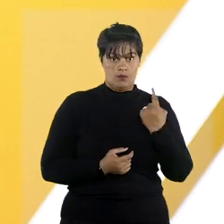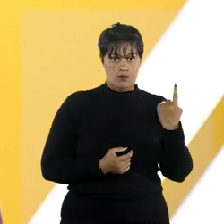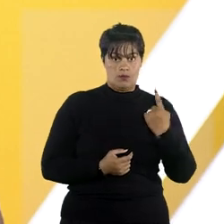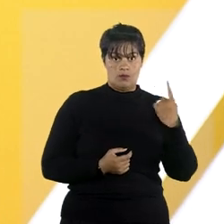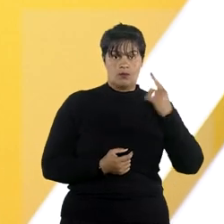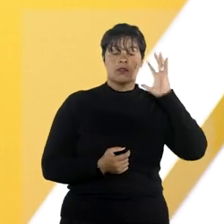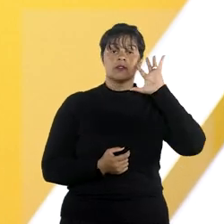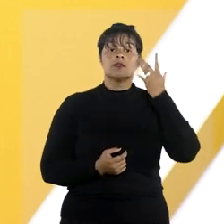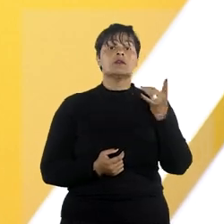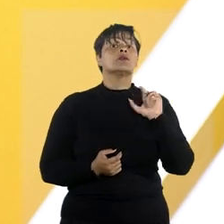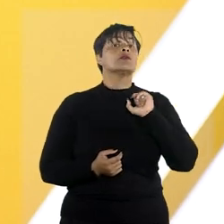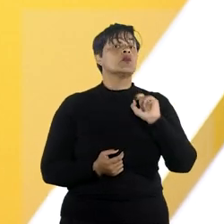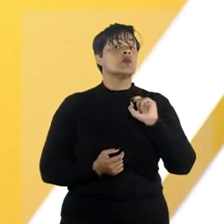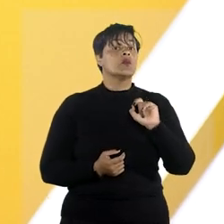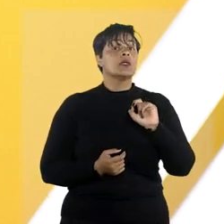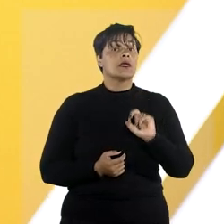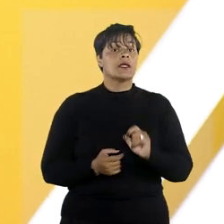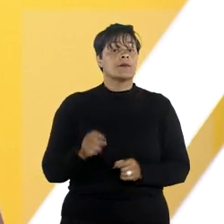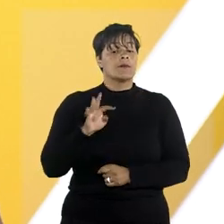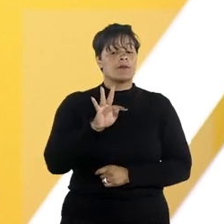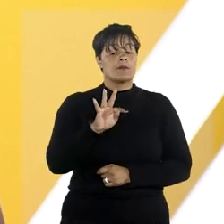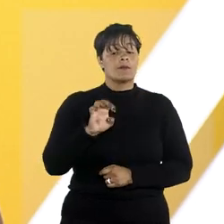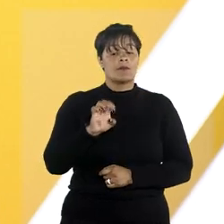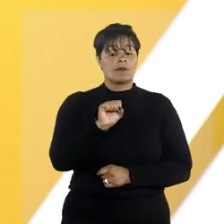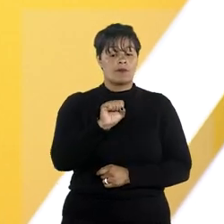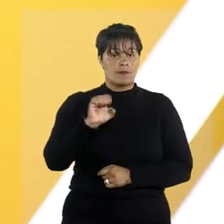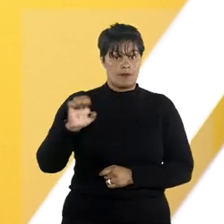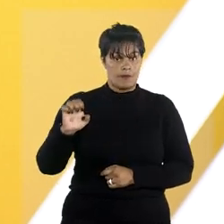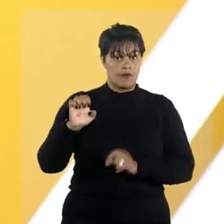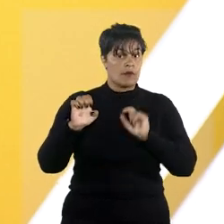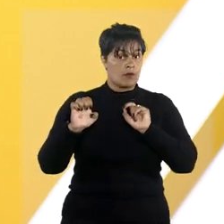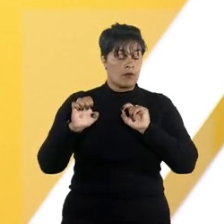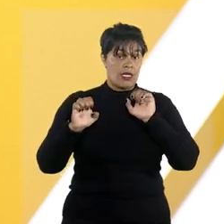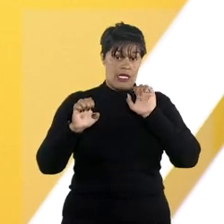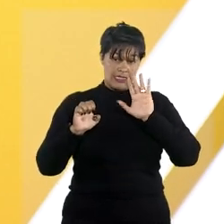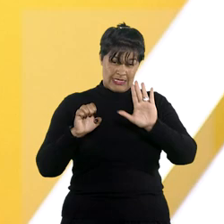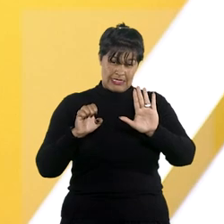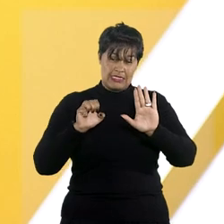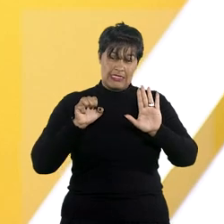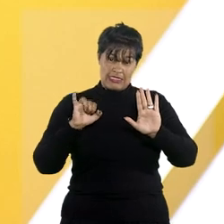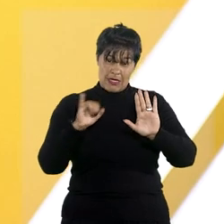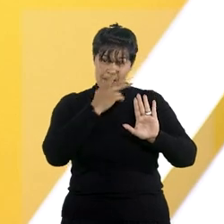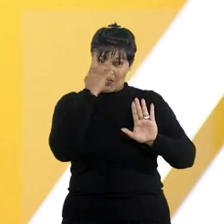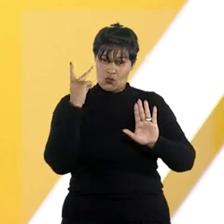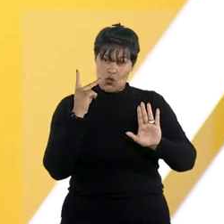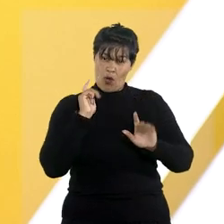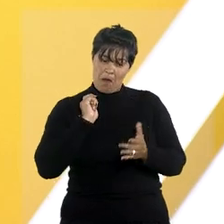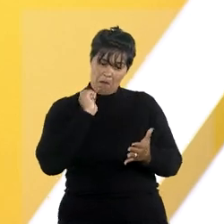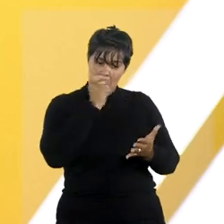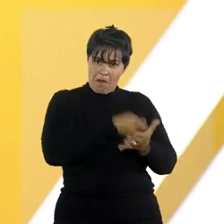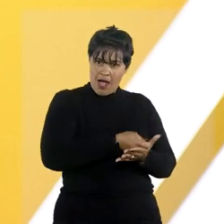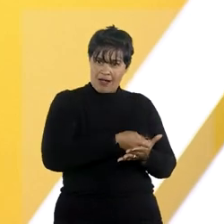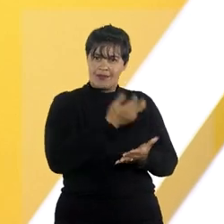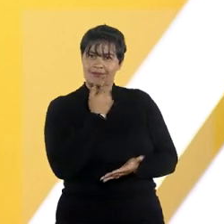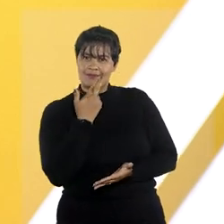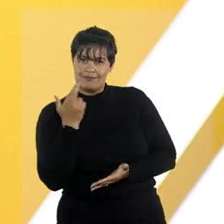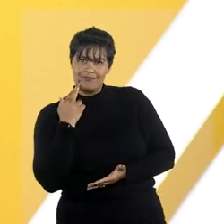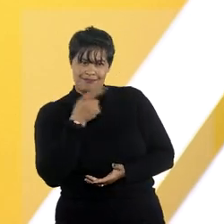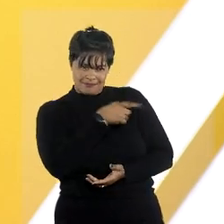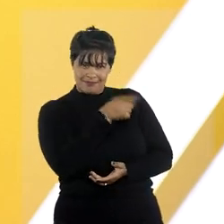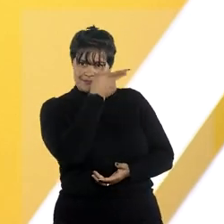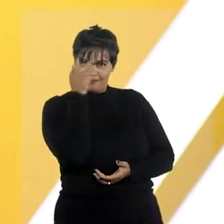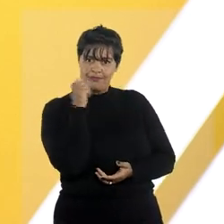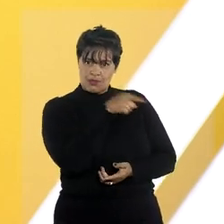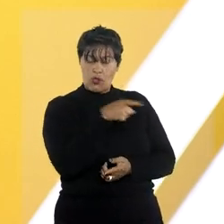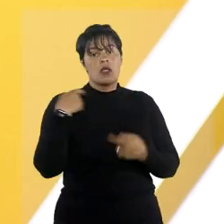definiram a tese de que incide contribuição previdenciária a cargo do empregador sobre o auxílio alimentação